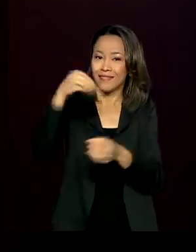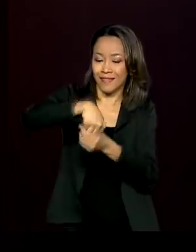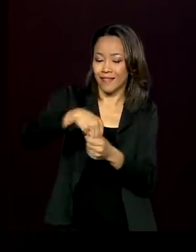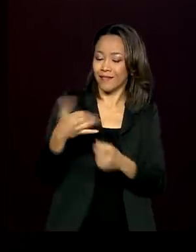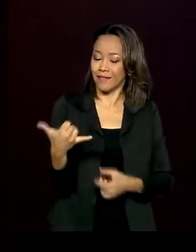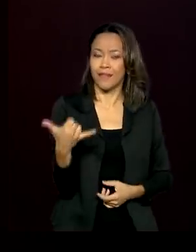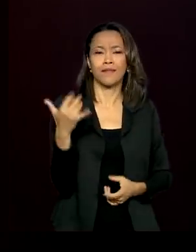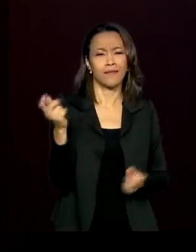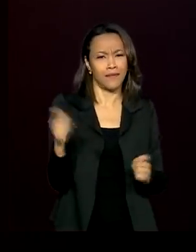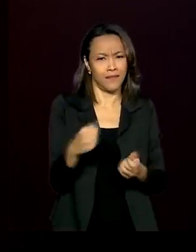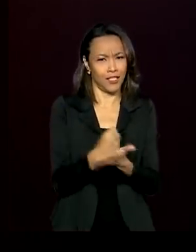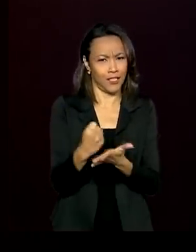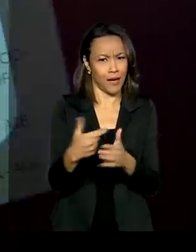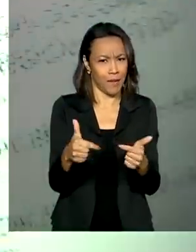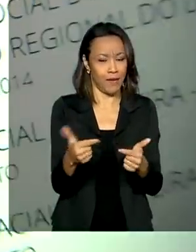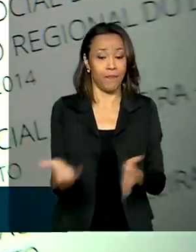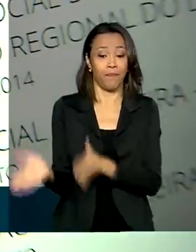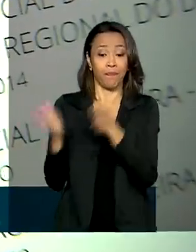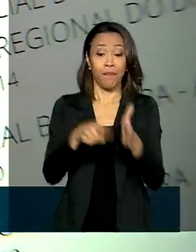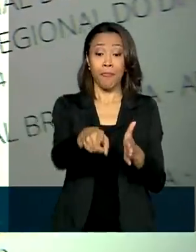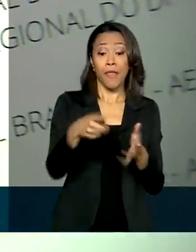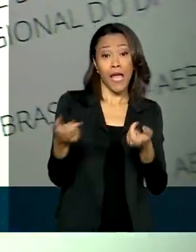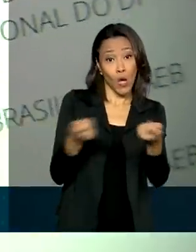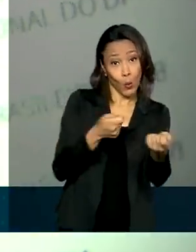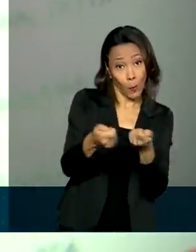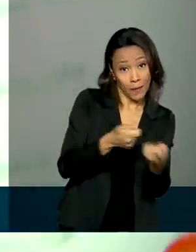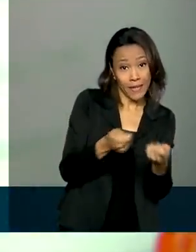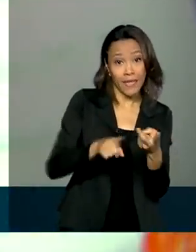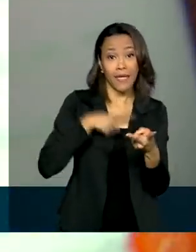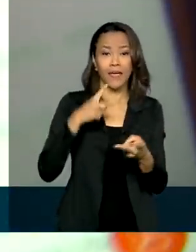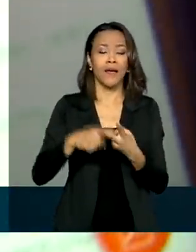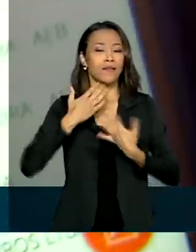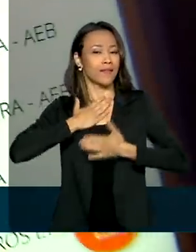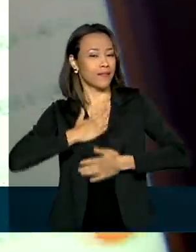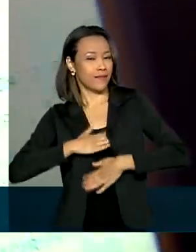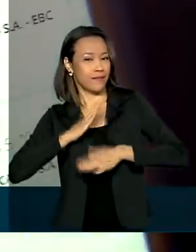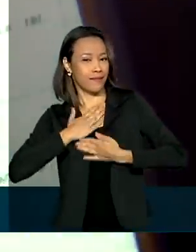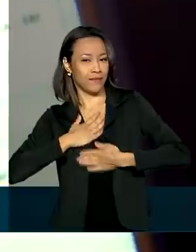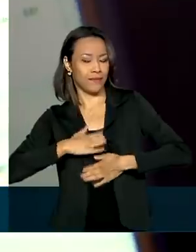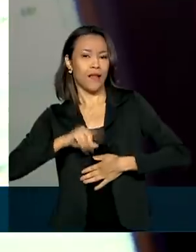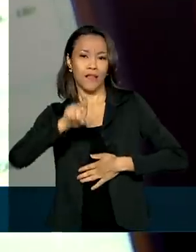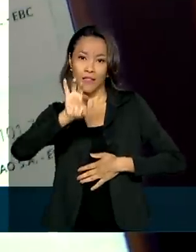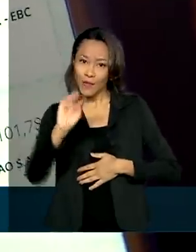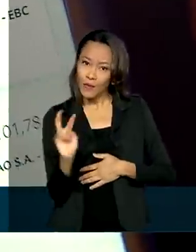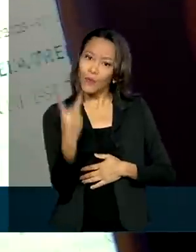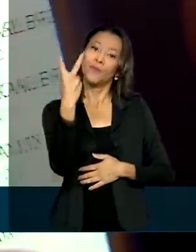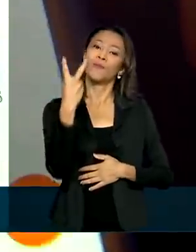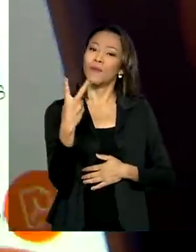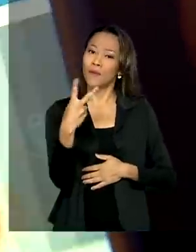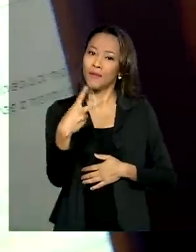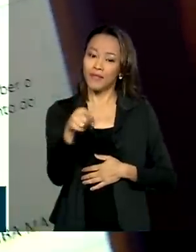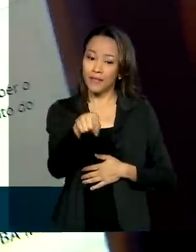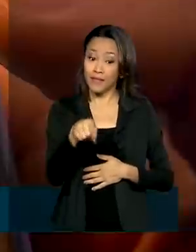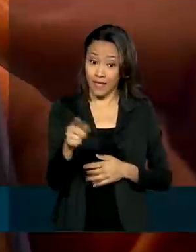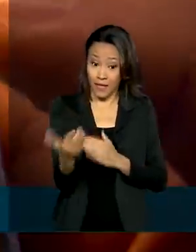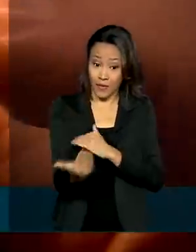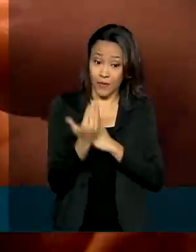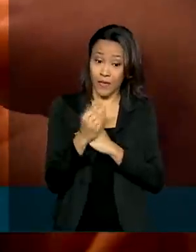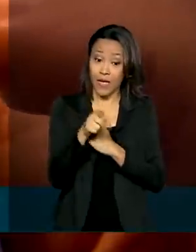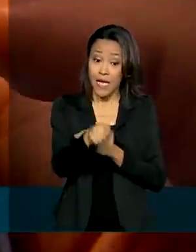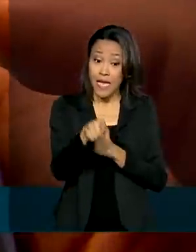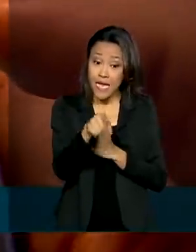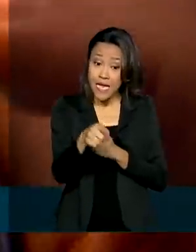Economia e comodidade são apenas dois dos benefícios da carteira digital de trabalho. O